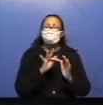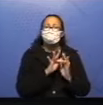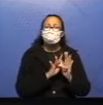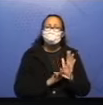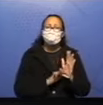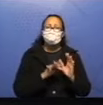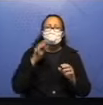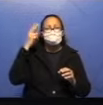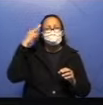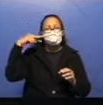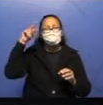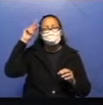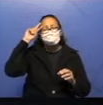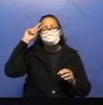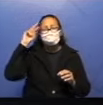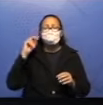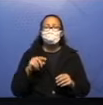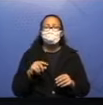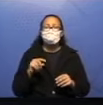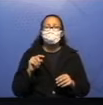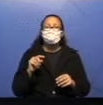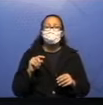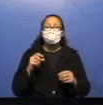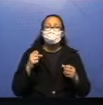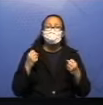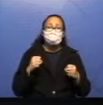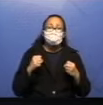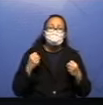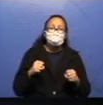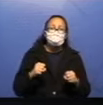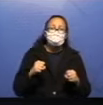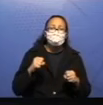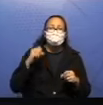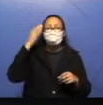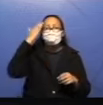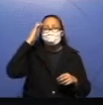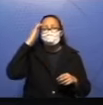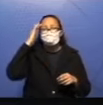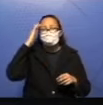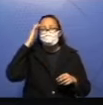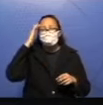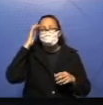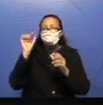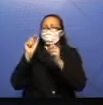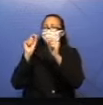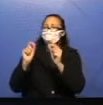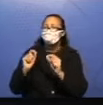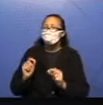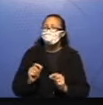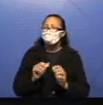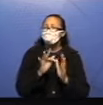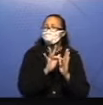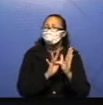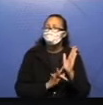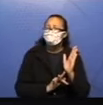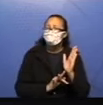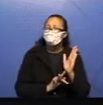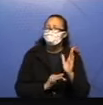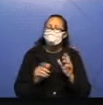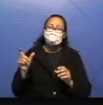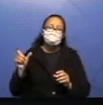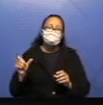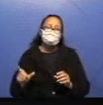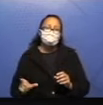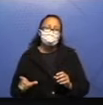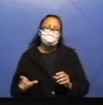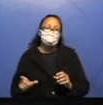para criar uma boa história, você precisa saber a estrutura do texto, os parágrafos e pontuações. Criar personagens, pessoas e